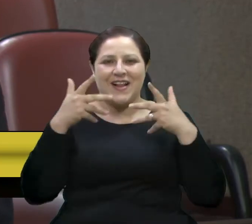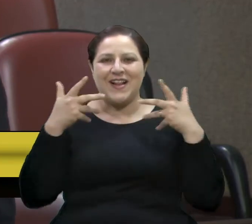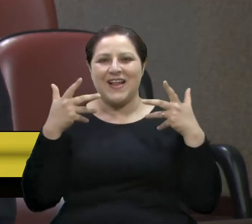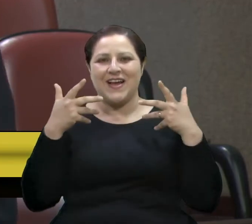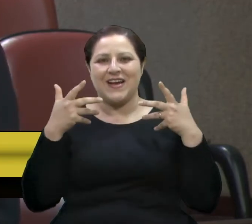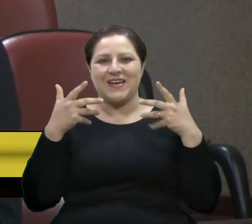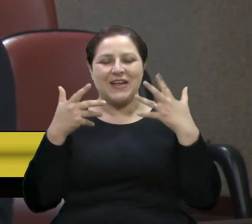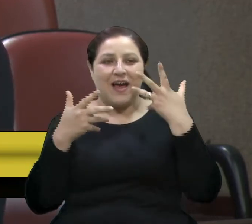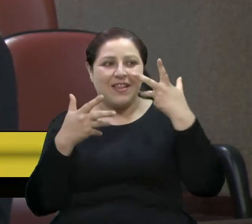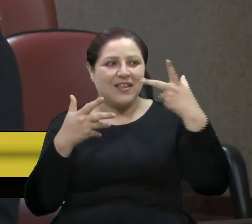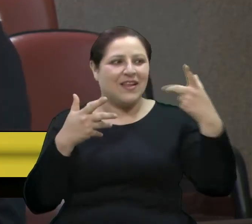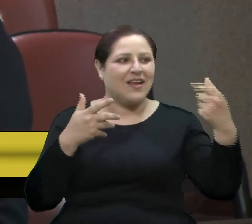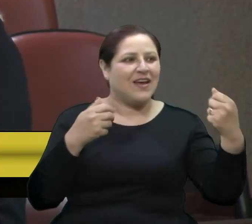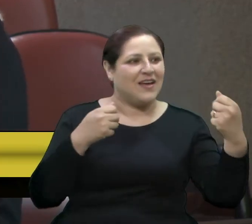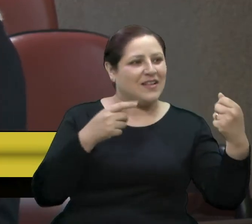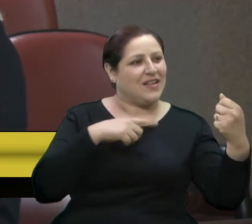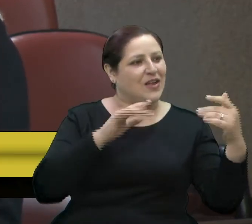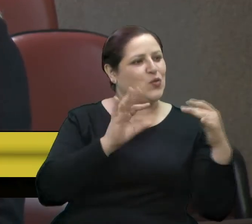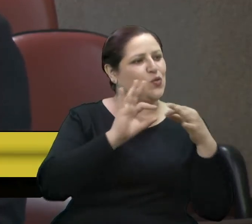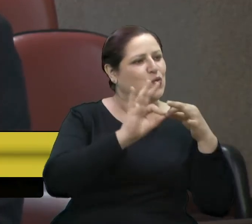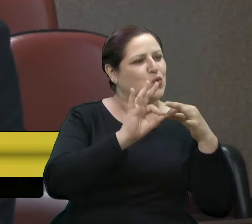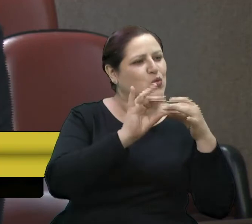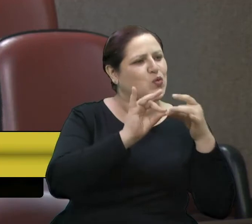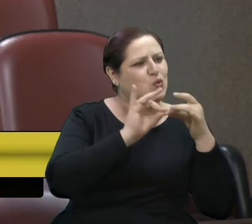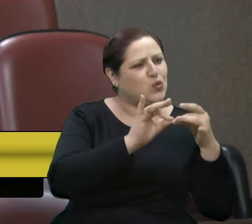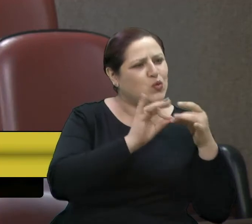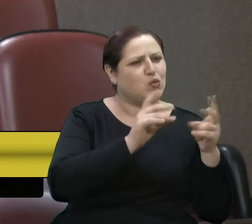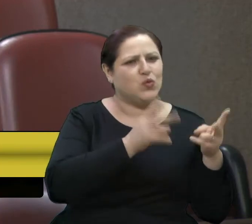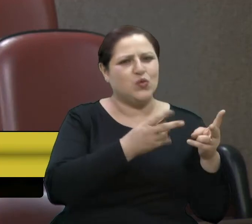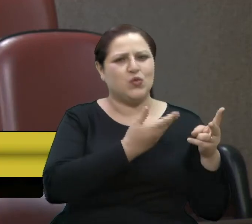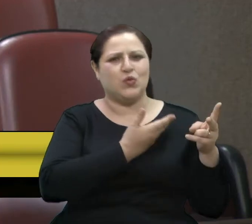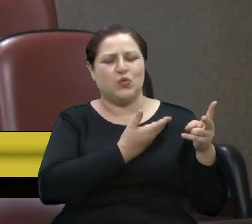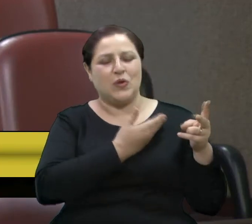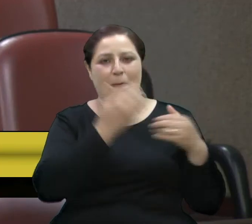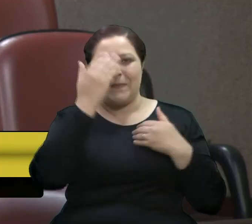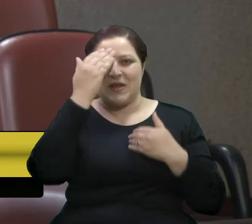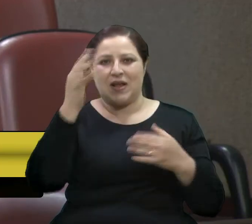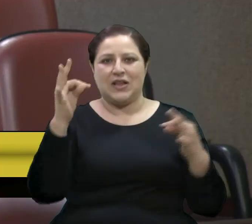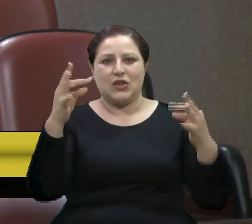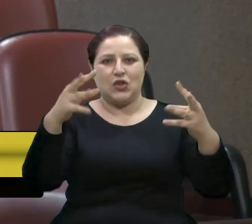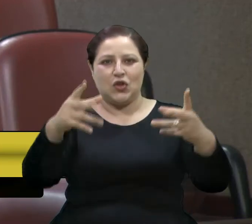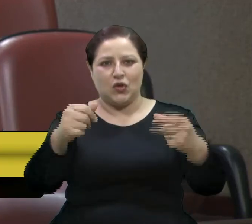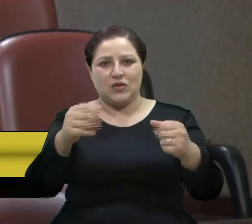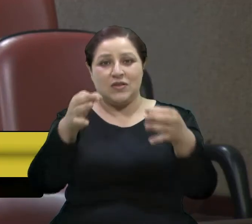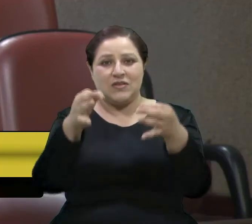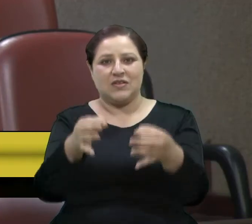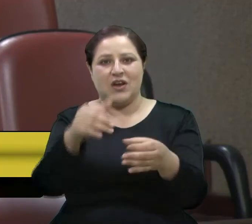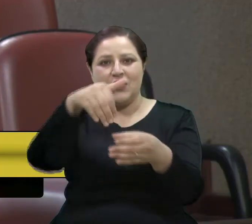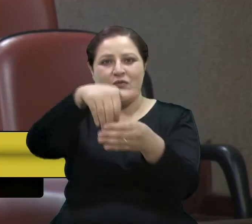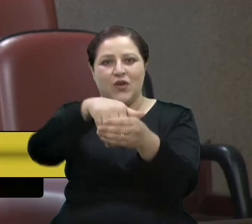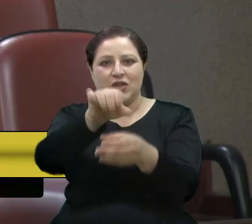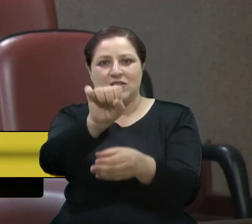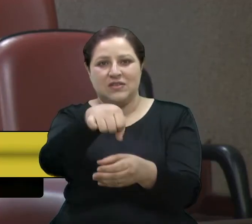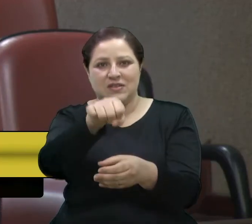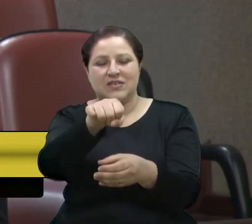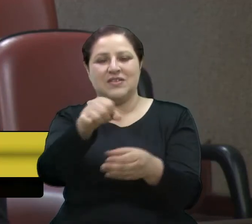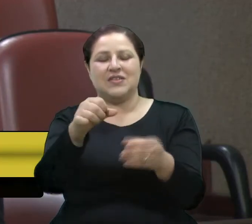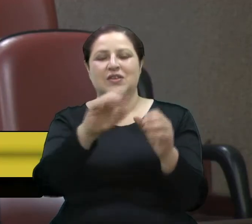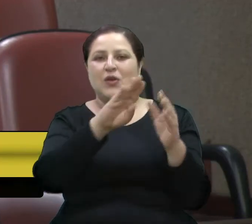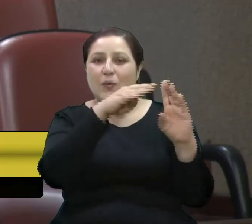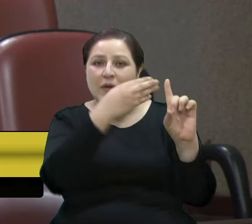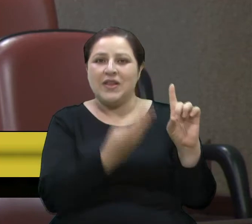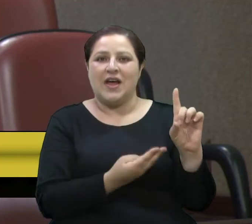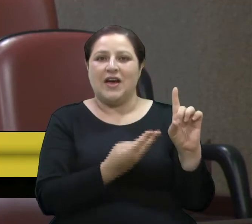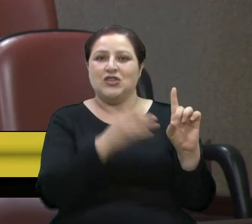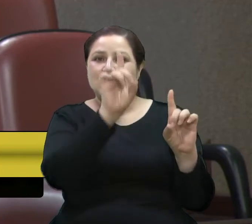linda com você. Obrigado a todos e tenho certeza que vou votar sim nessa homenagem, nesse projeto aí, que vai dar o